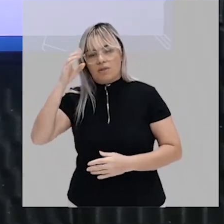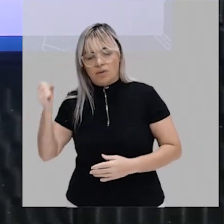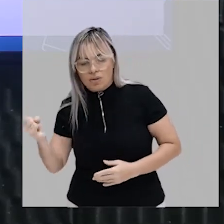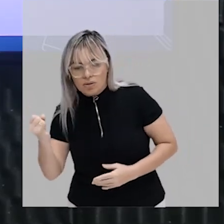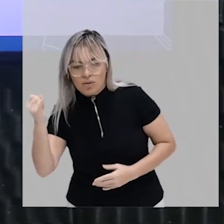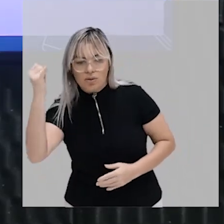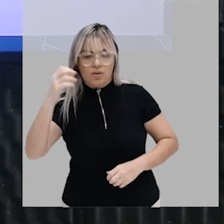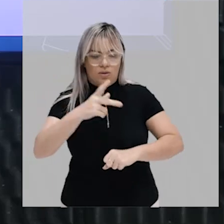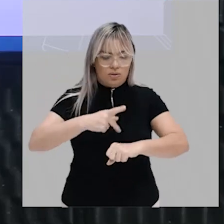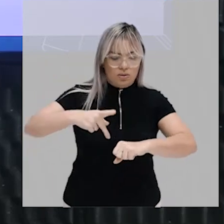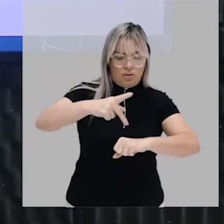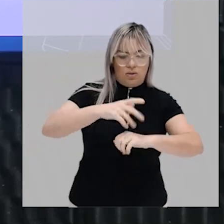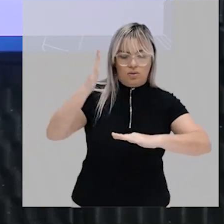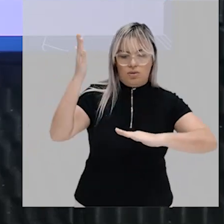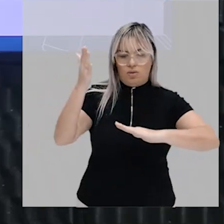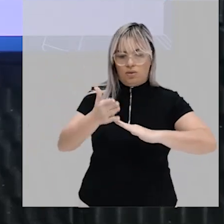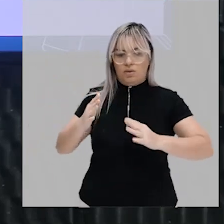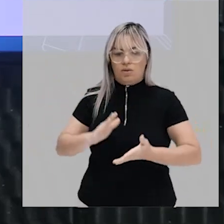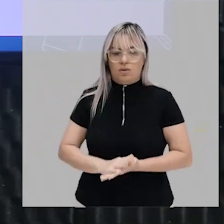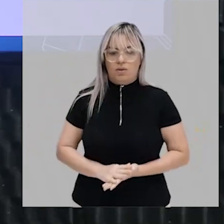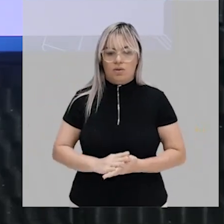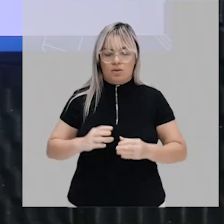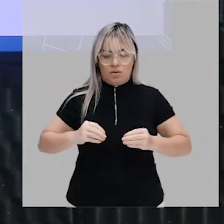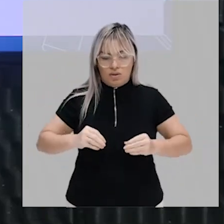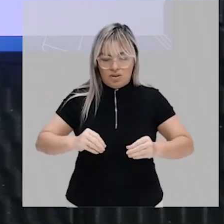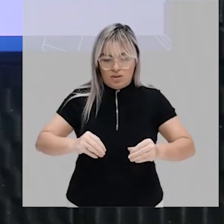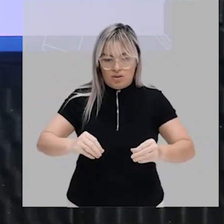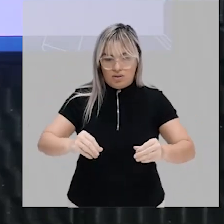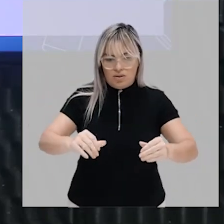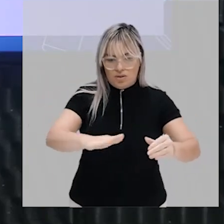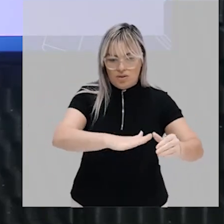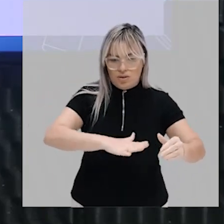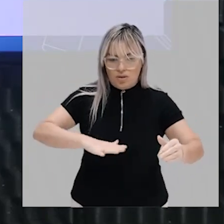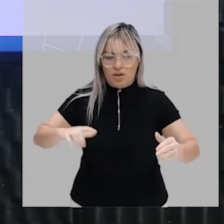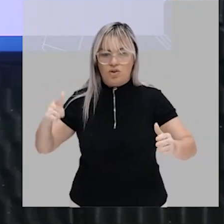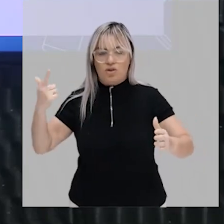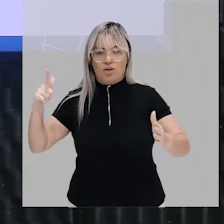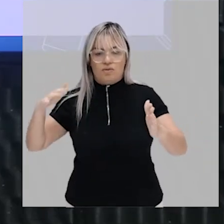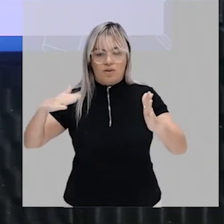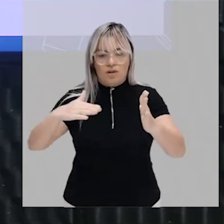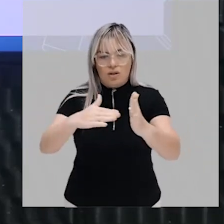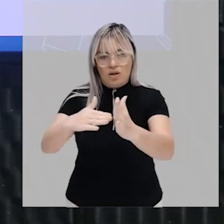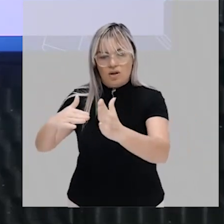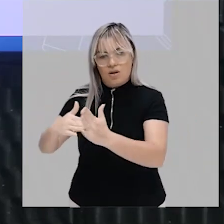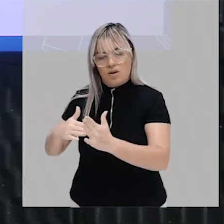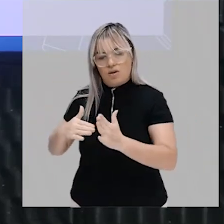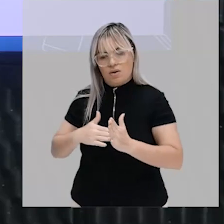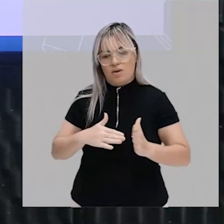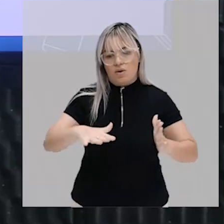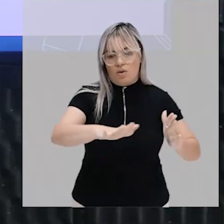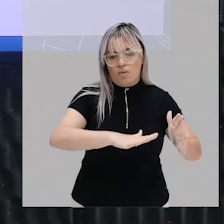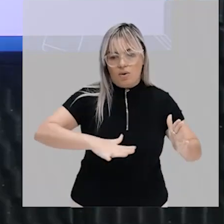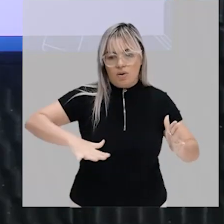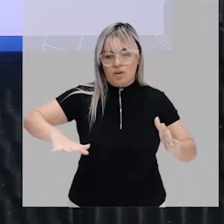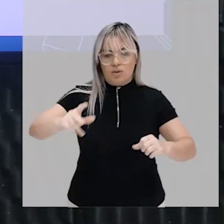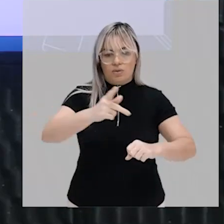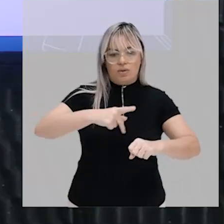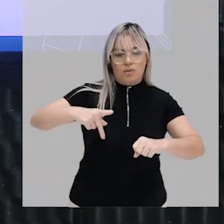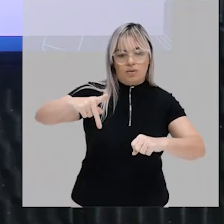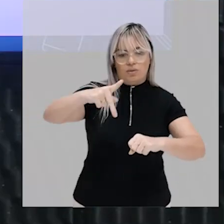o território é o limite geográfico é o espaço do poder do estado